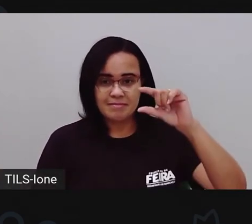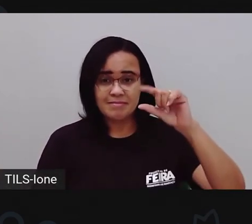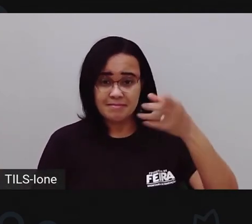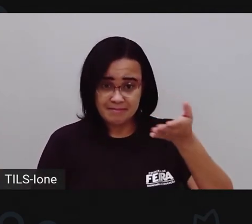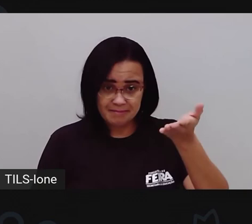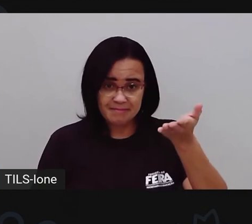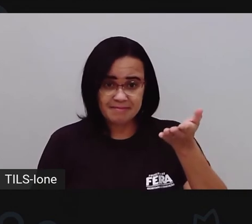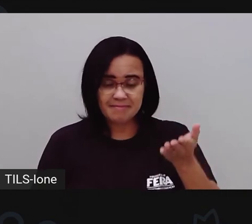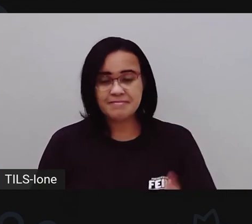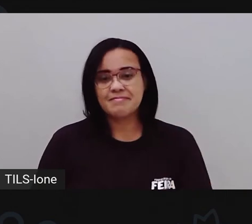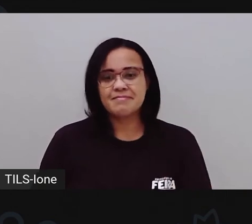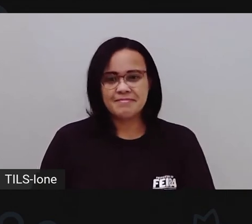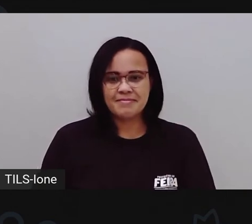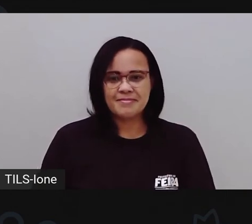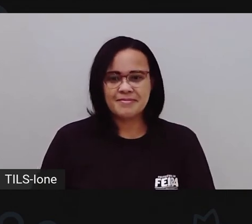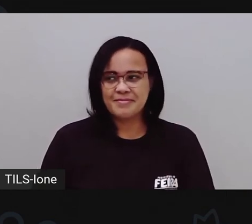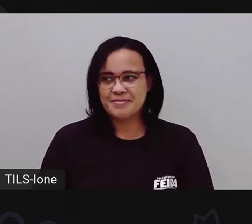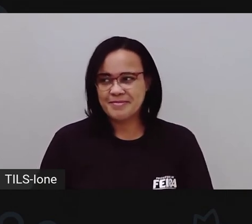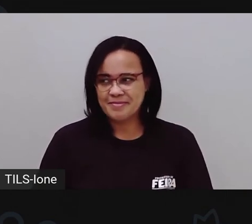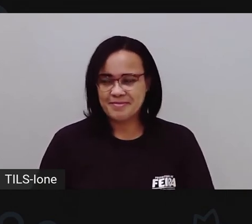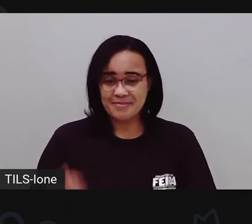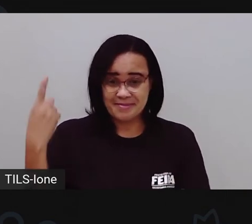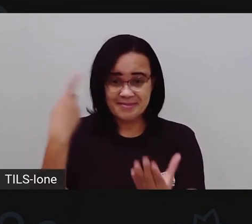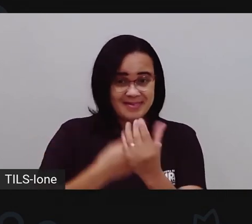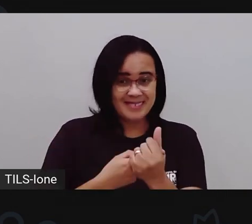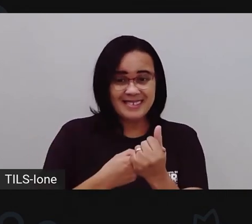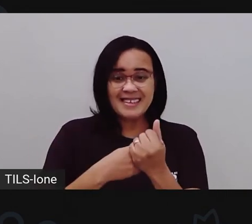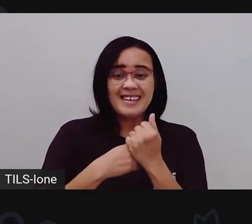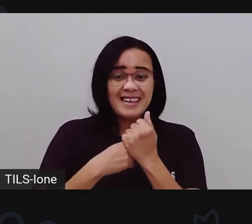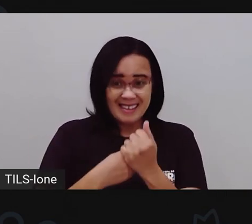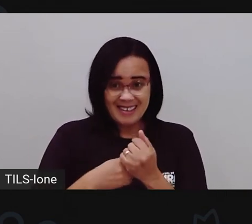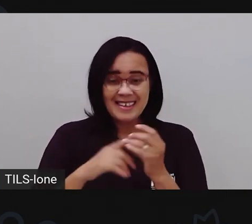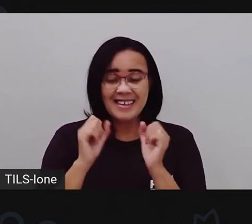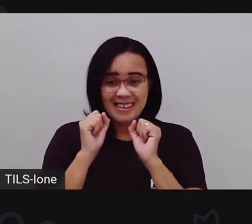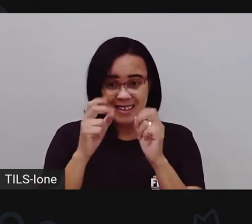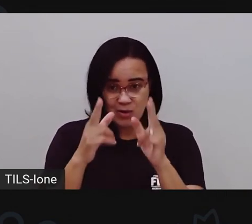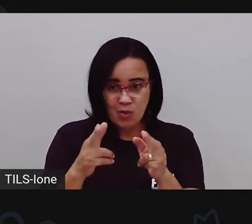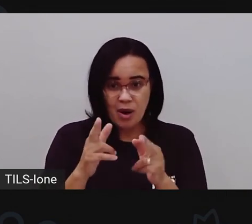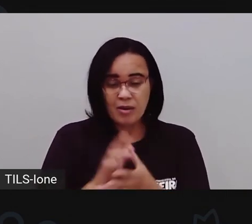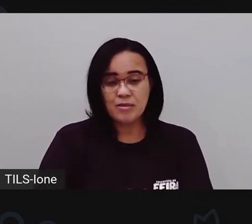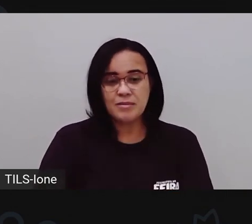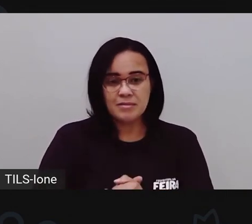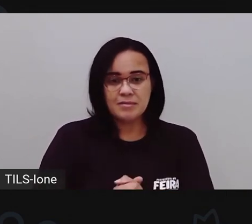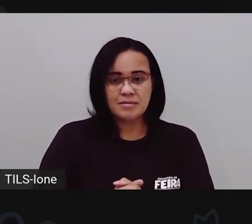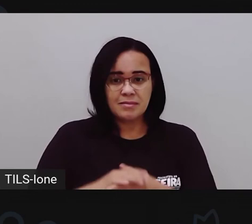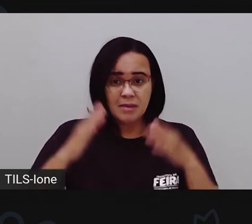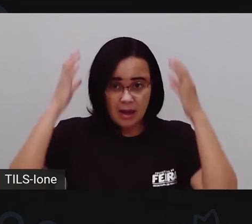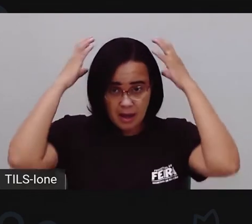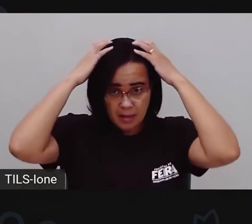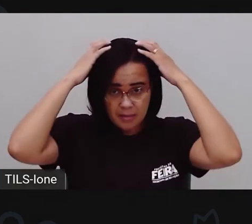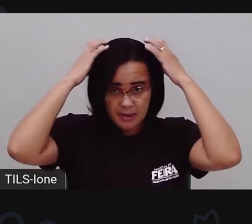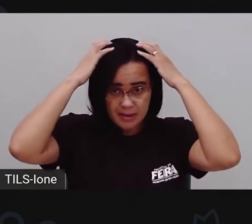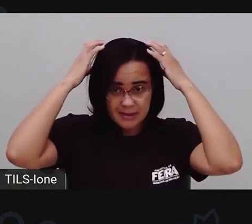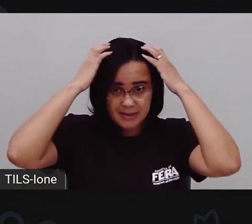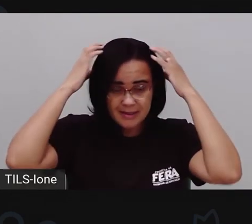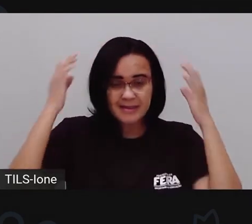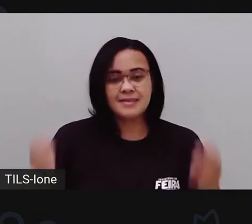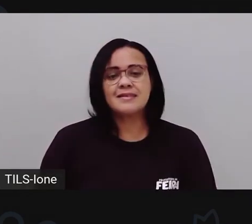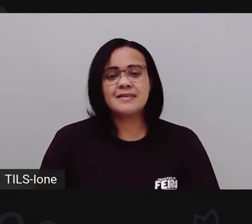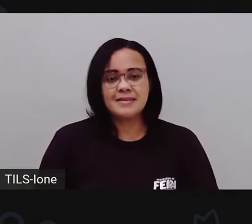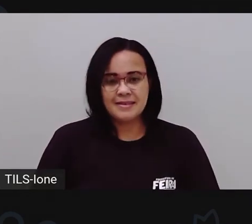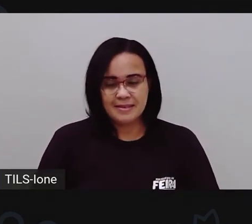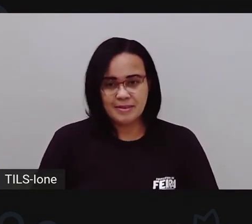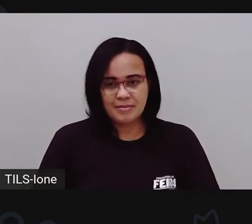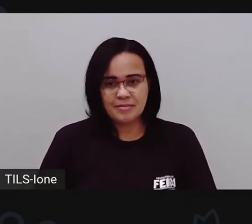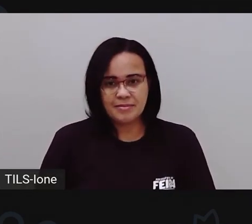como se fosse uma salsicha, né, para fazer a parte da cabeça, ó, e a Pro vai modelando a cabeça